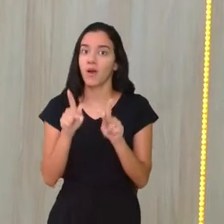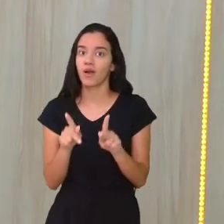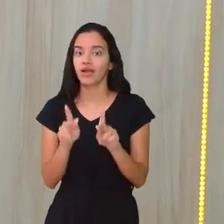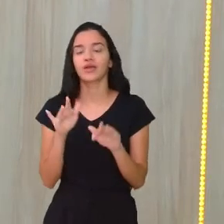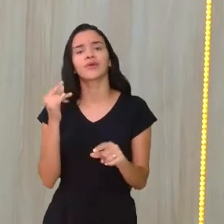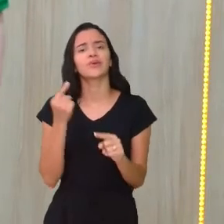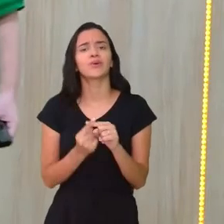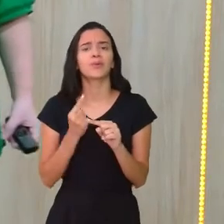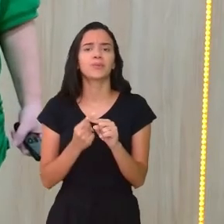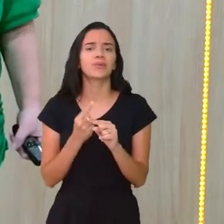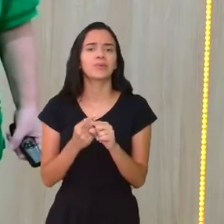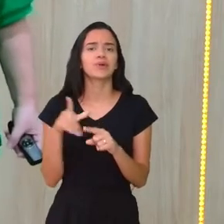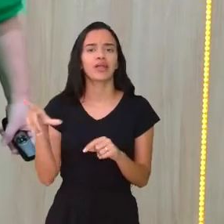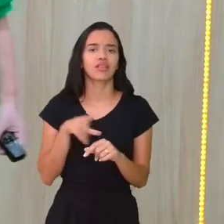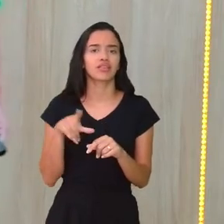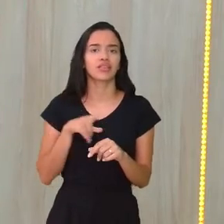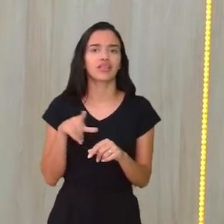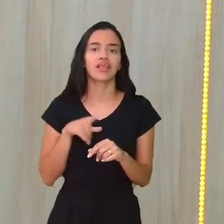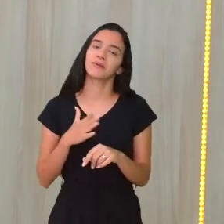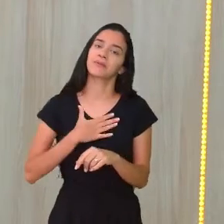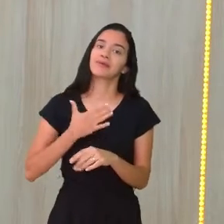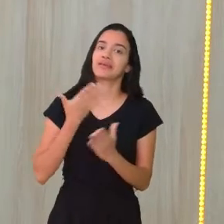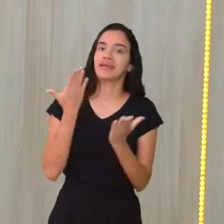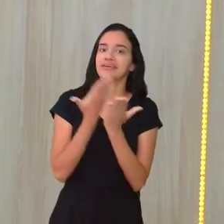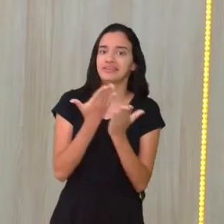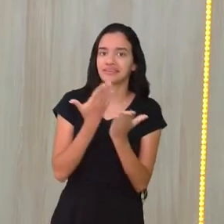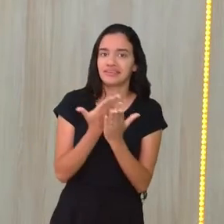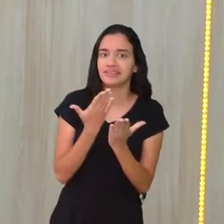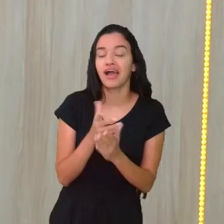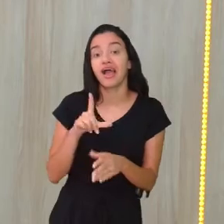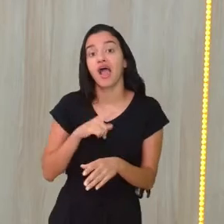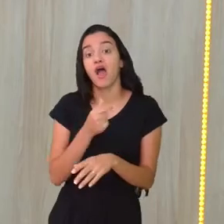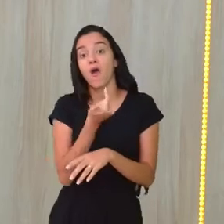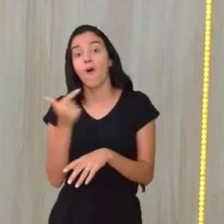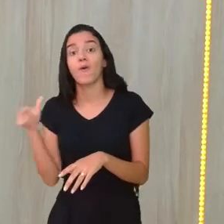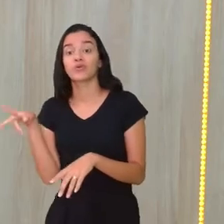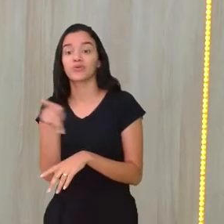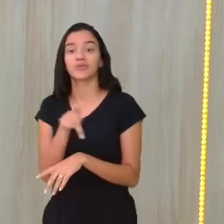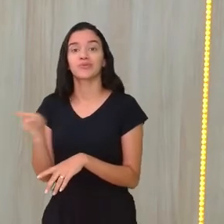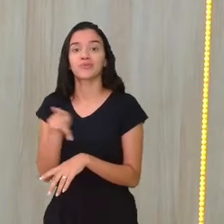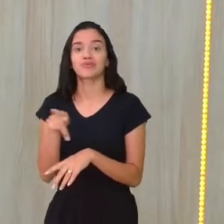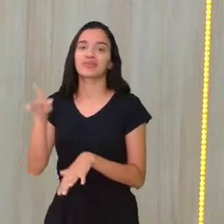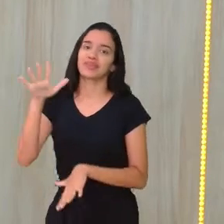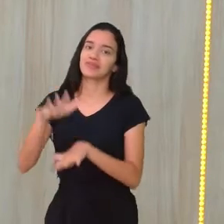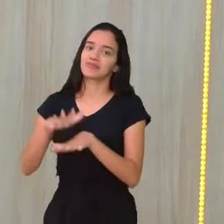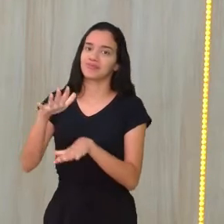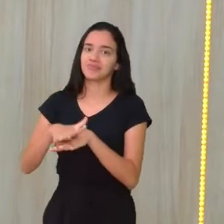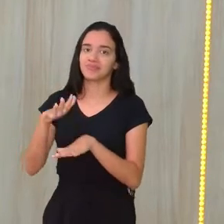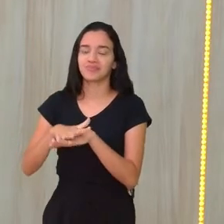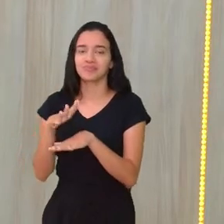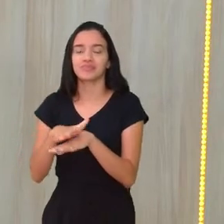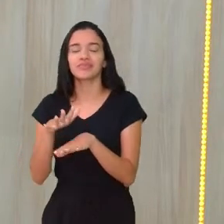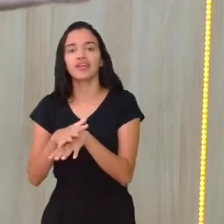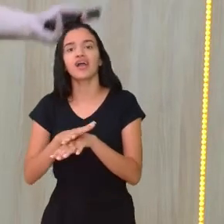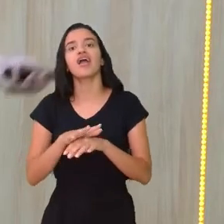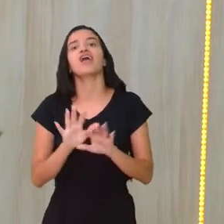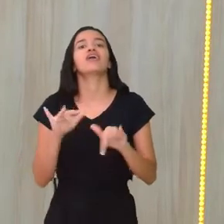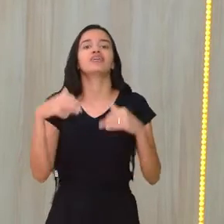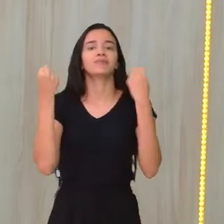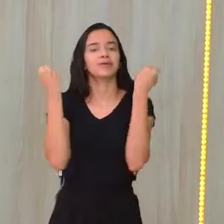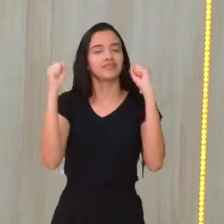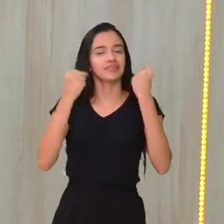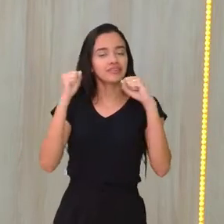quê? Porque no YouTube tem minhas aulas, tem as aulas dos outros professores de matemática, tem as aulas de educação